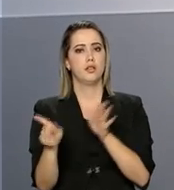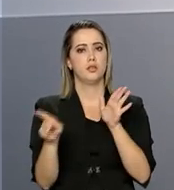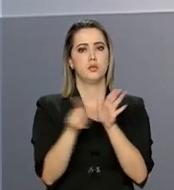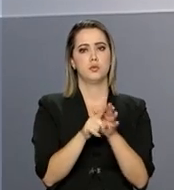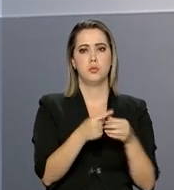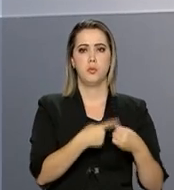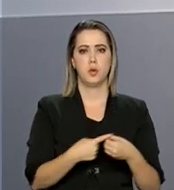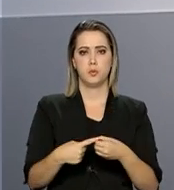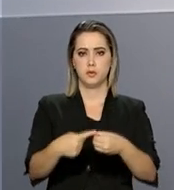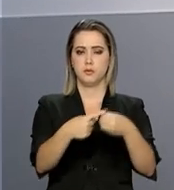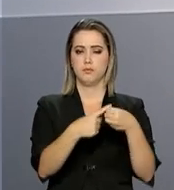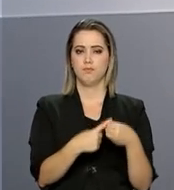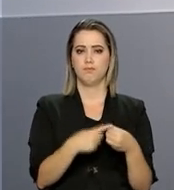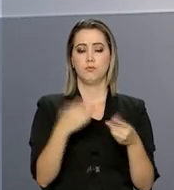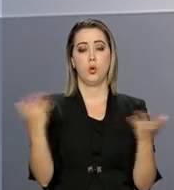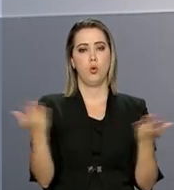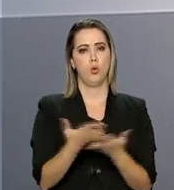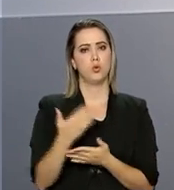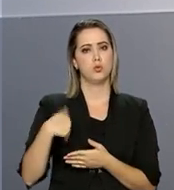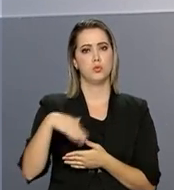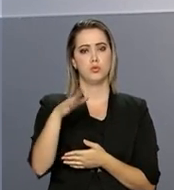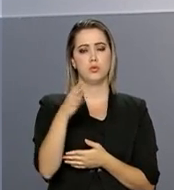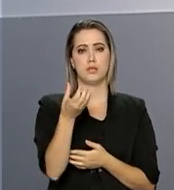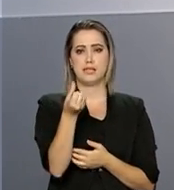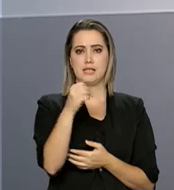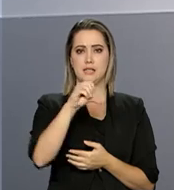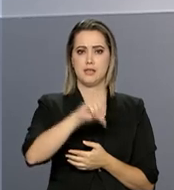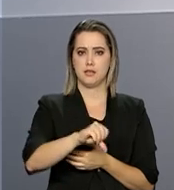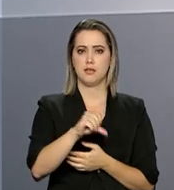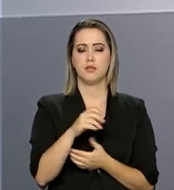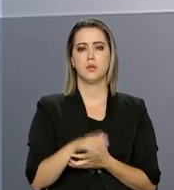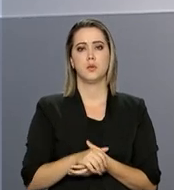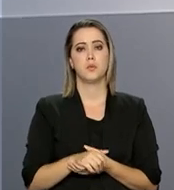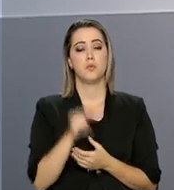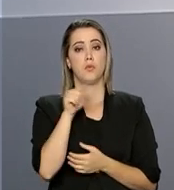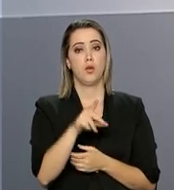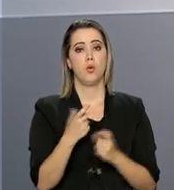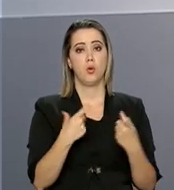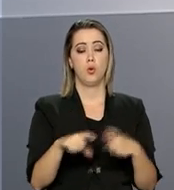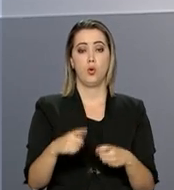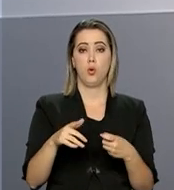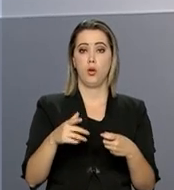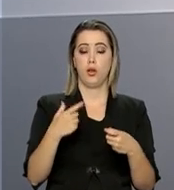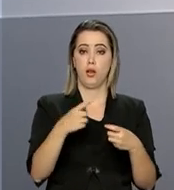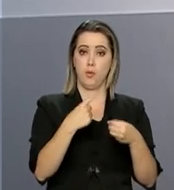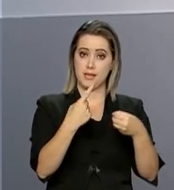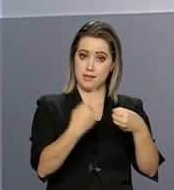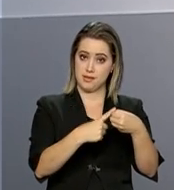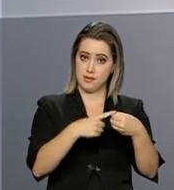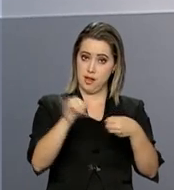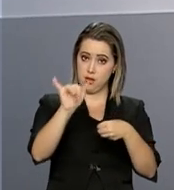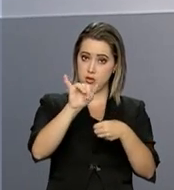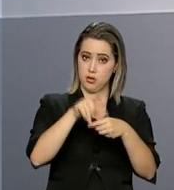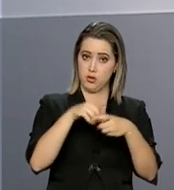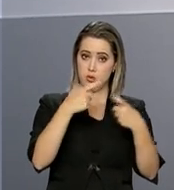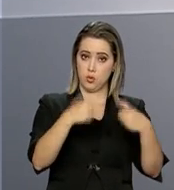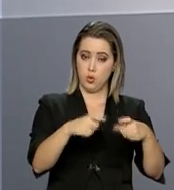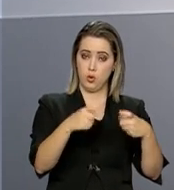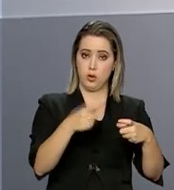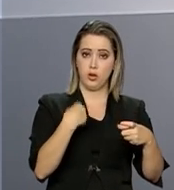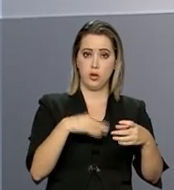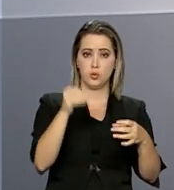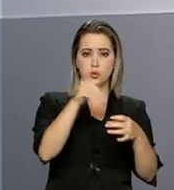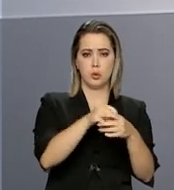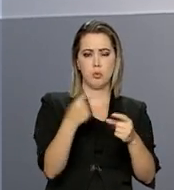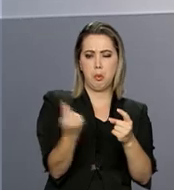Regiões Metropolitanas. Hoje, elas somam 69. Uma região metropolitana é formada por um núcleo urbano